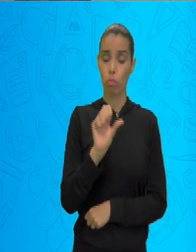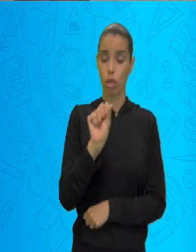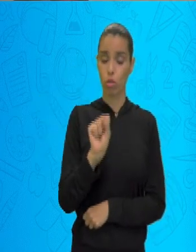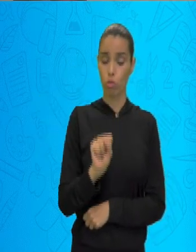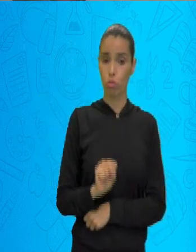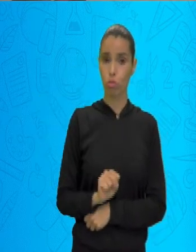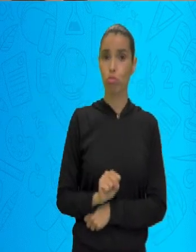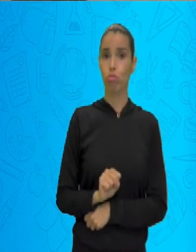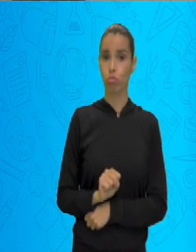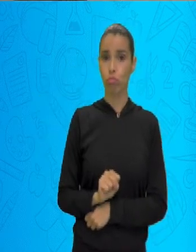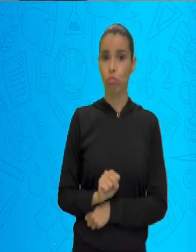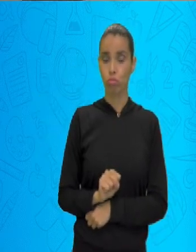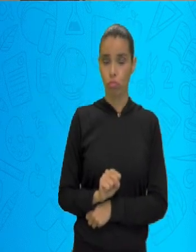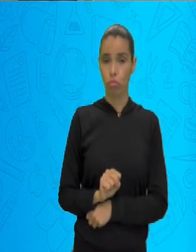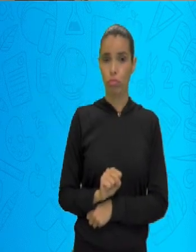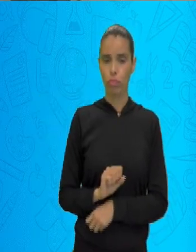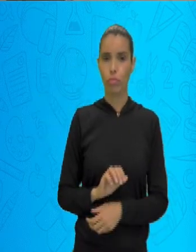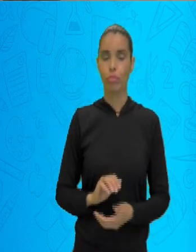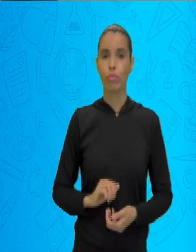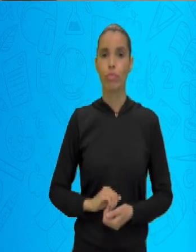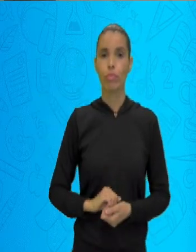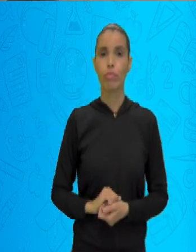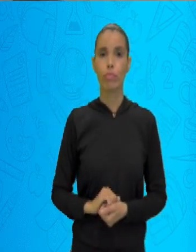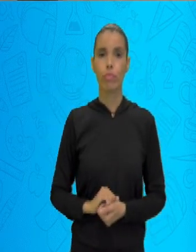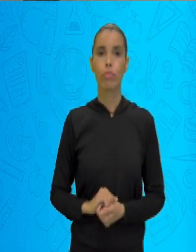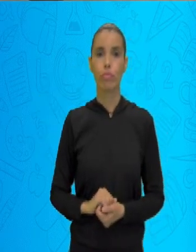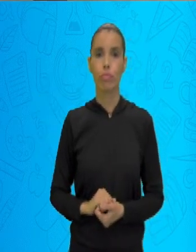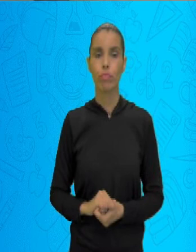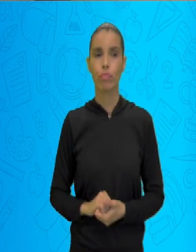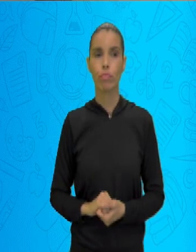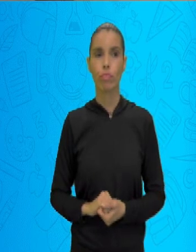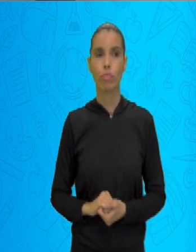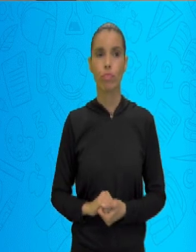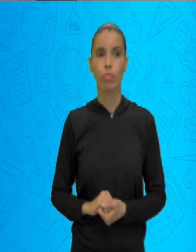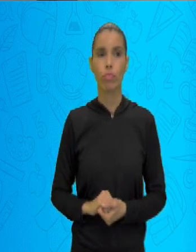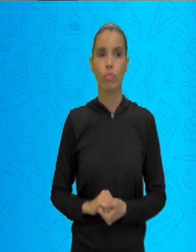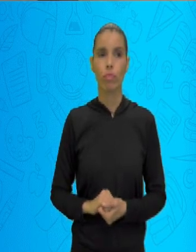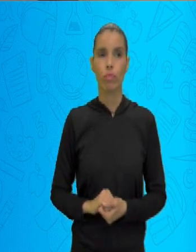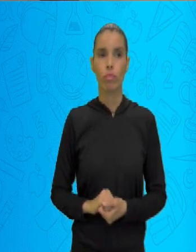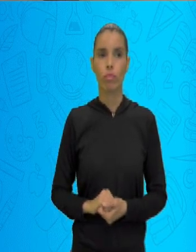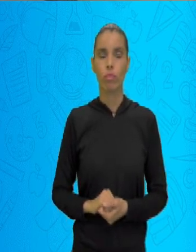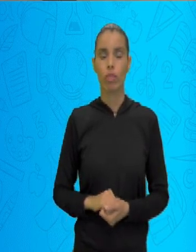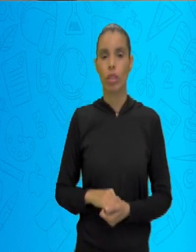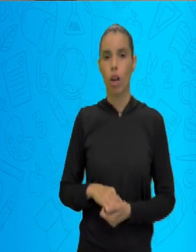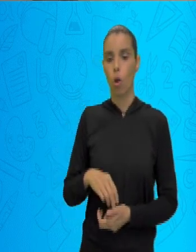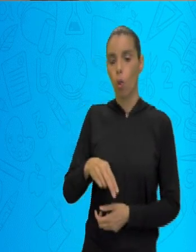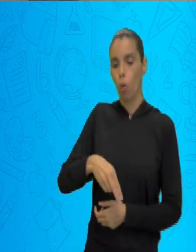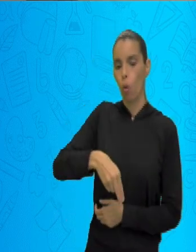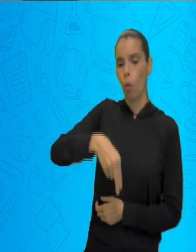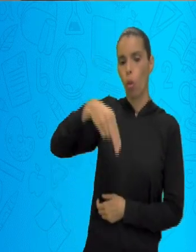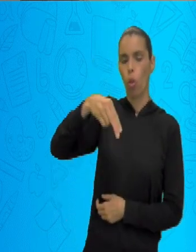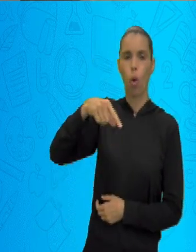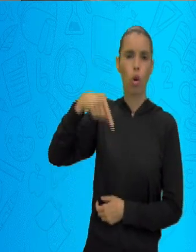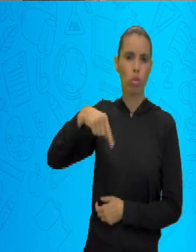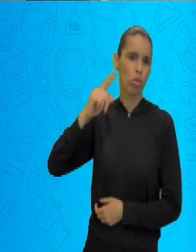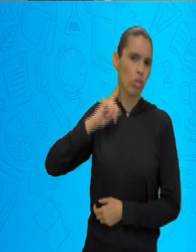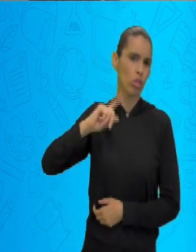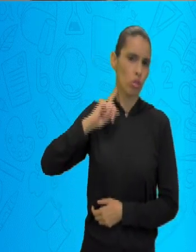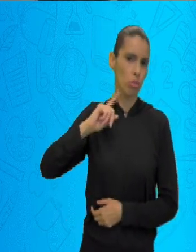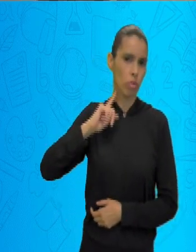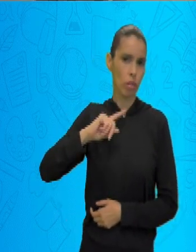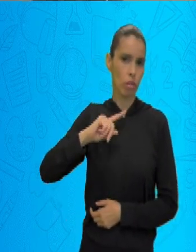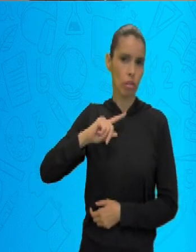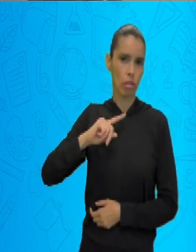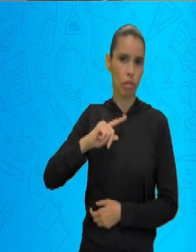Isso, se você observar bem, você vai ver que o Norte de Minas está no Nordeste.